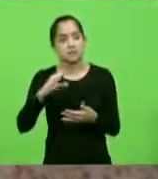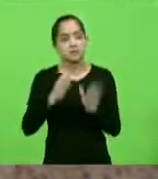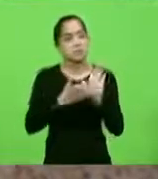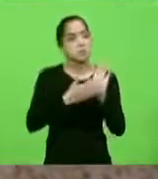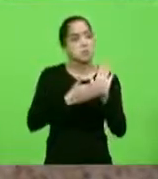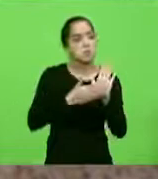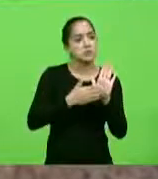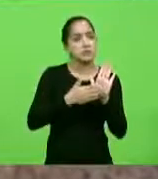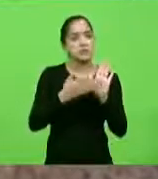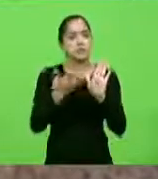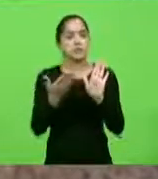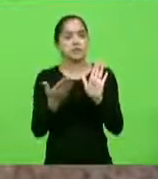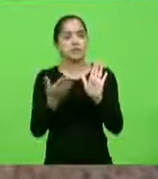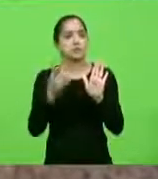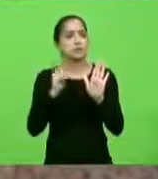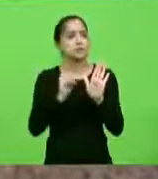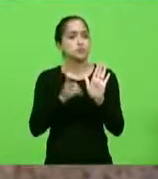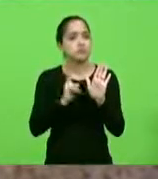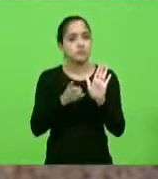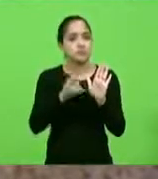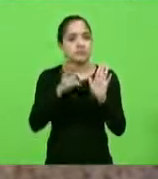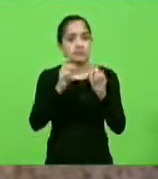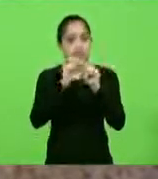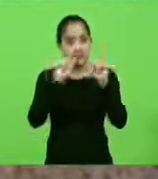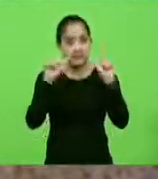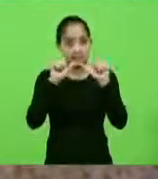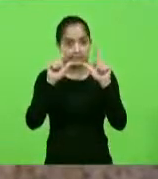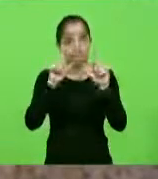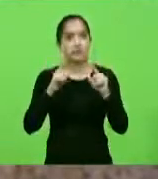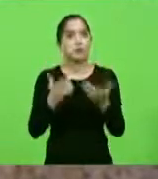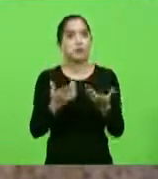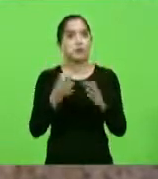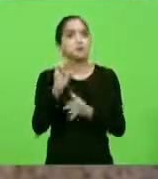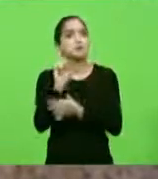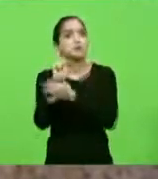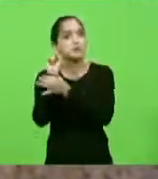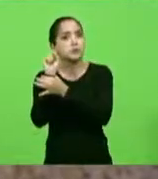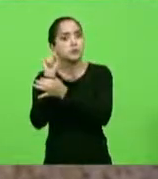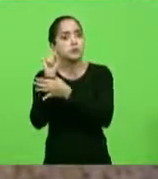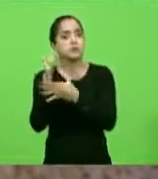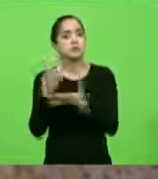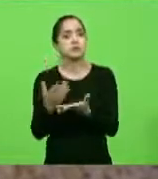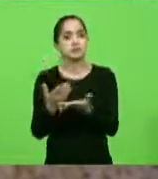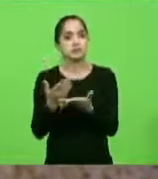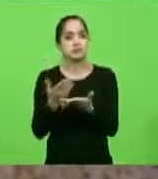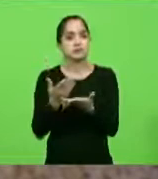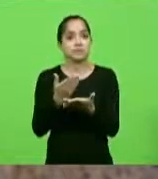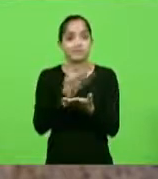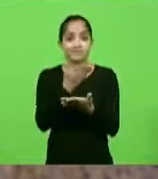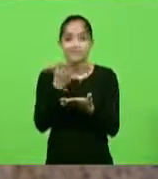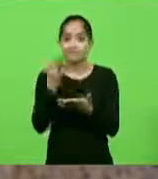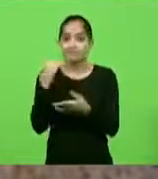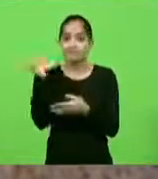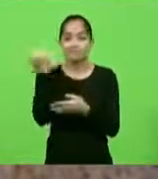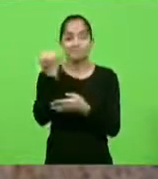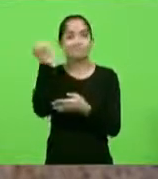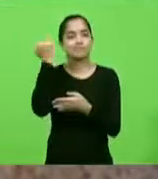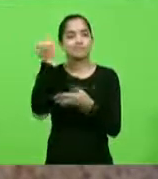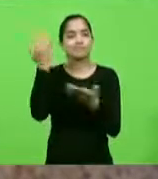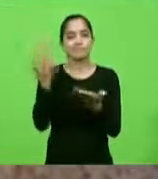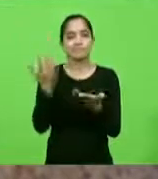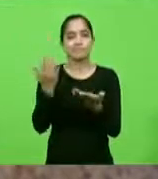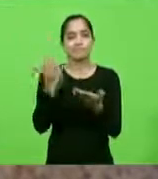nada de real, que estão sempre atentos, sim à segurança dos seus consumidores, aliás, para eles isso é fundamental porque